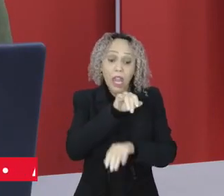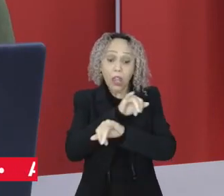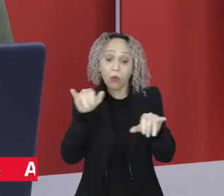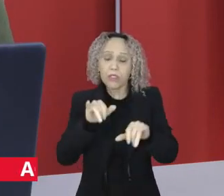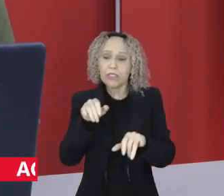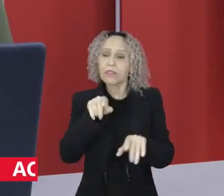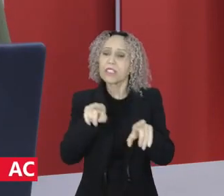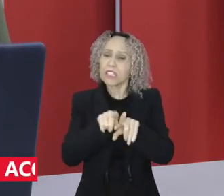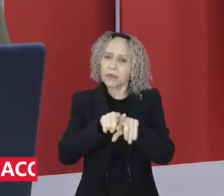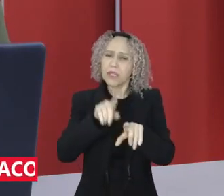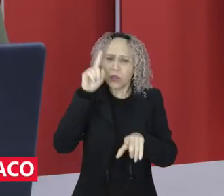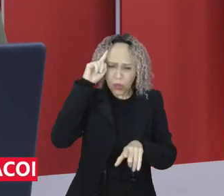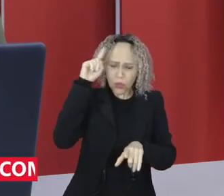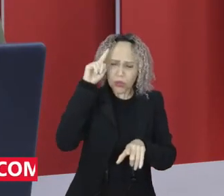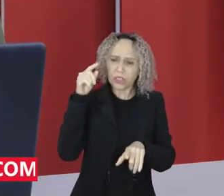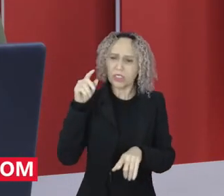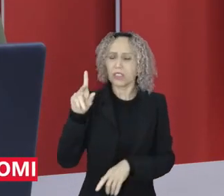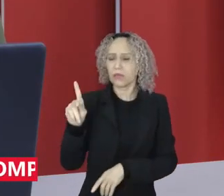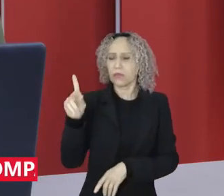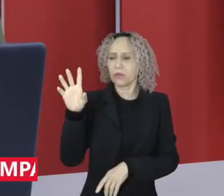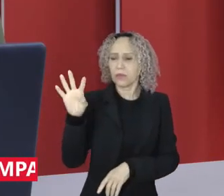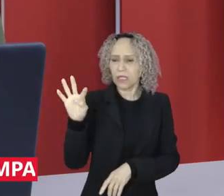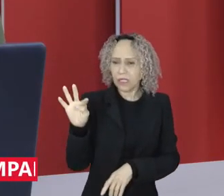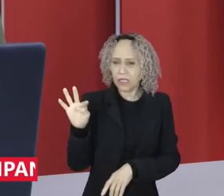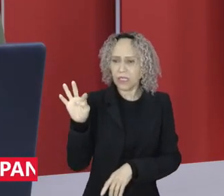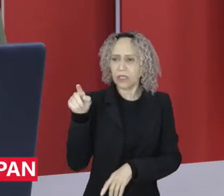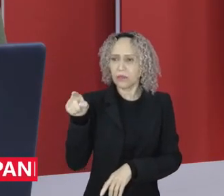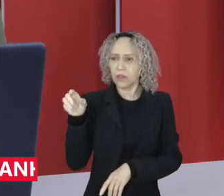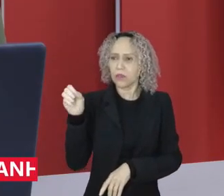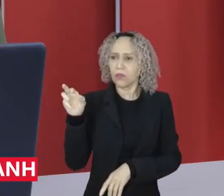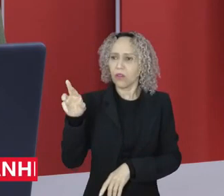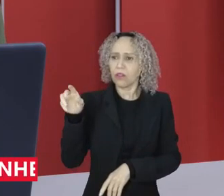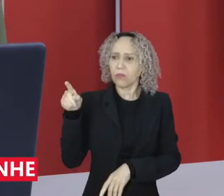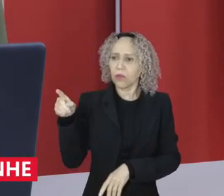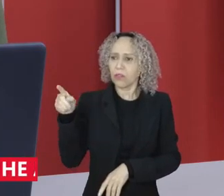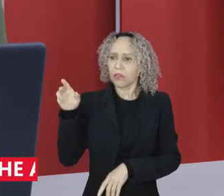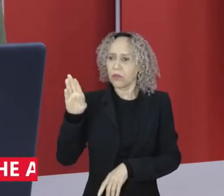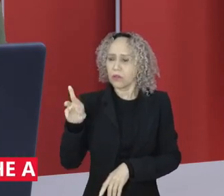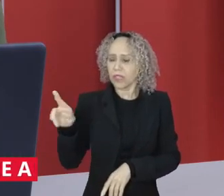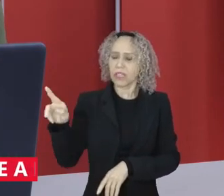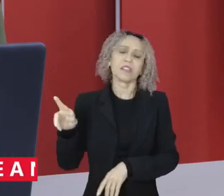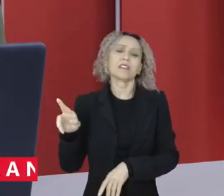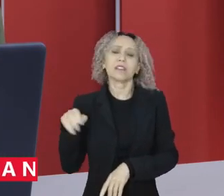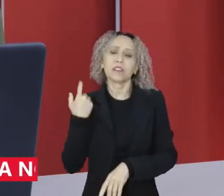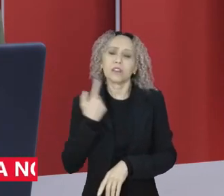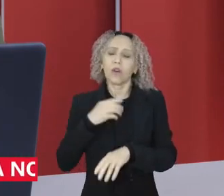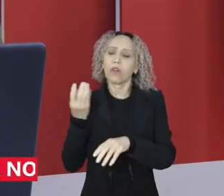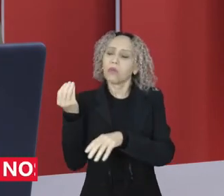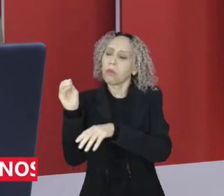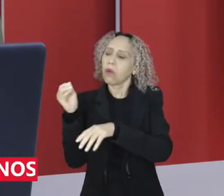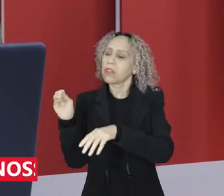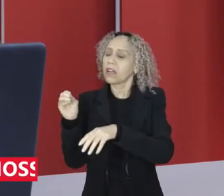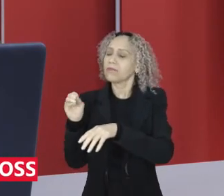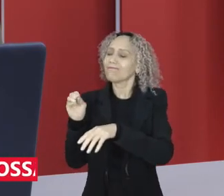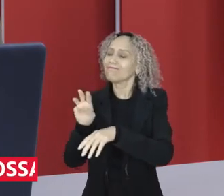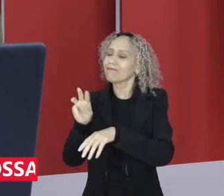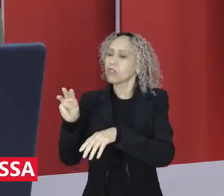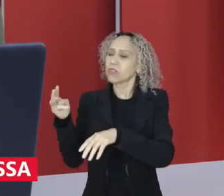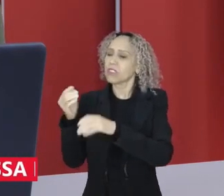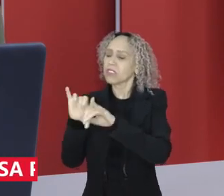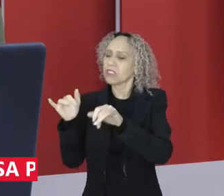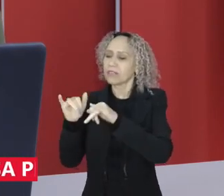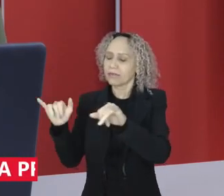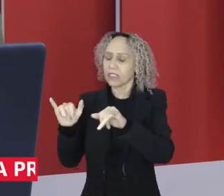acompanha diariamente em pt.org.br. Nosso portal de notícias na web. gente está cobrindo intensamente todos os